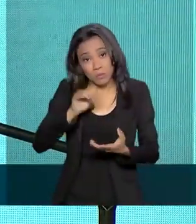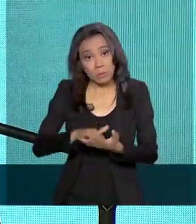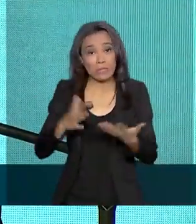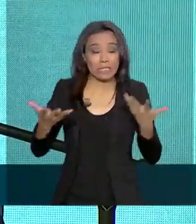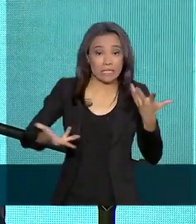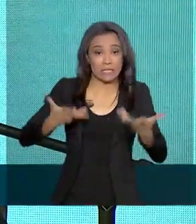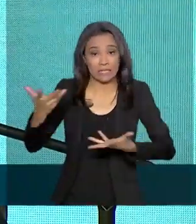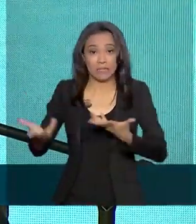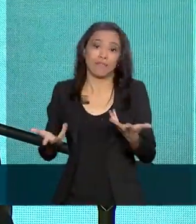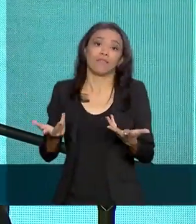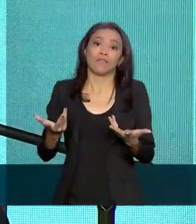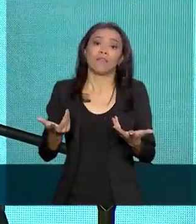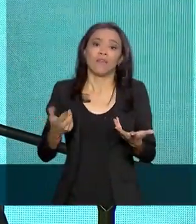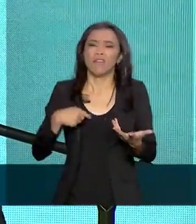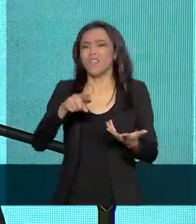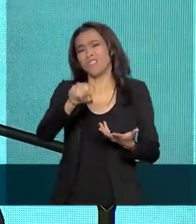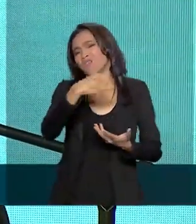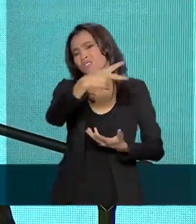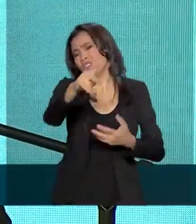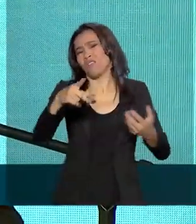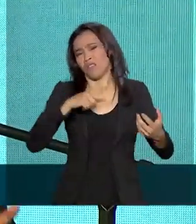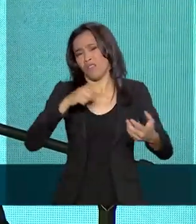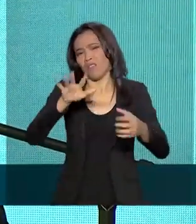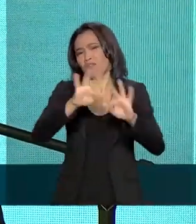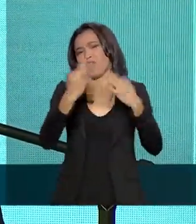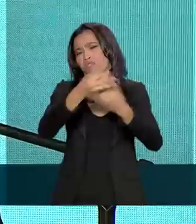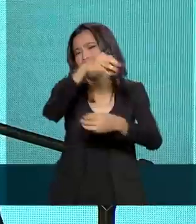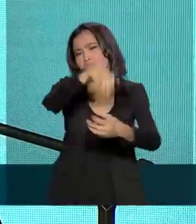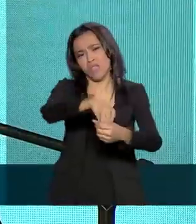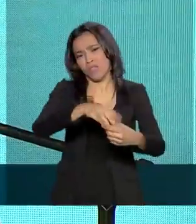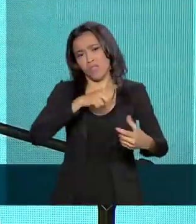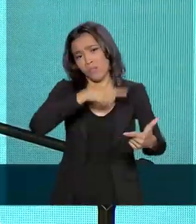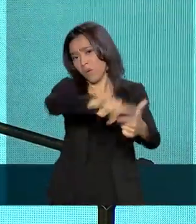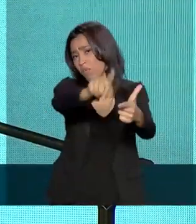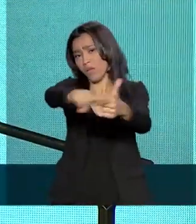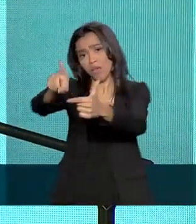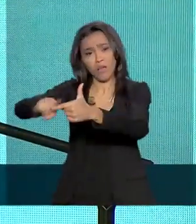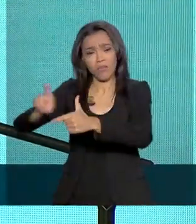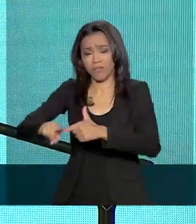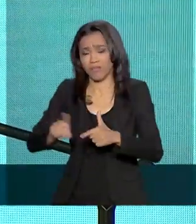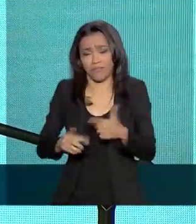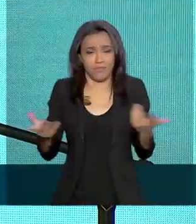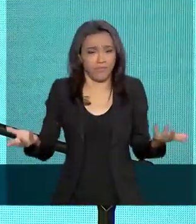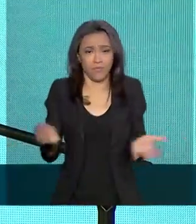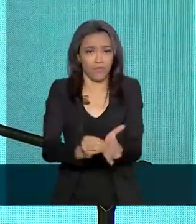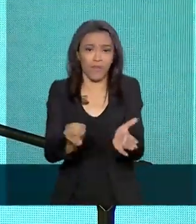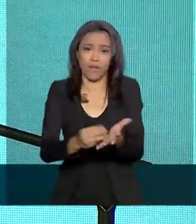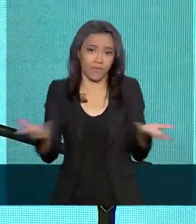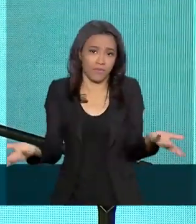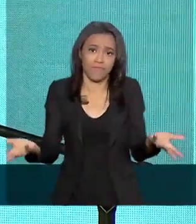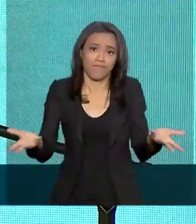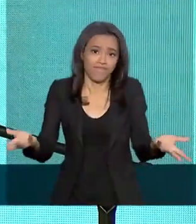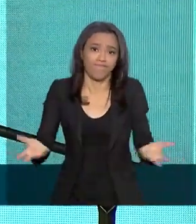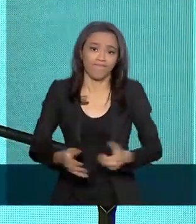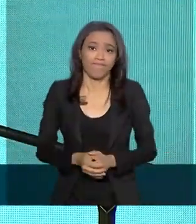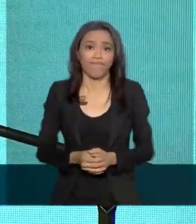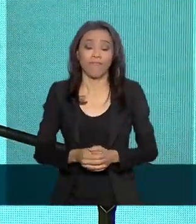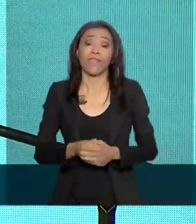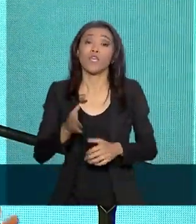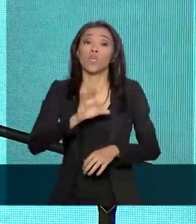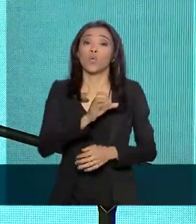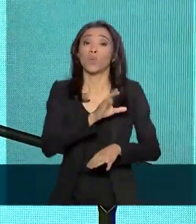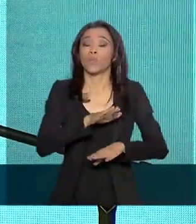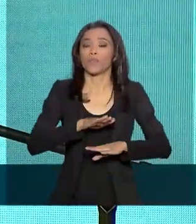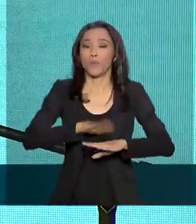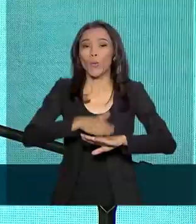procurar, como todo mundo tem parente aí, não falta problema no nosso meio. Está certo? E o cunhado bom é